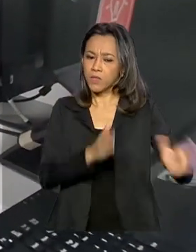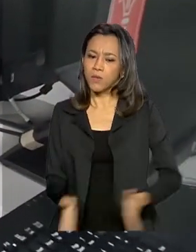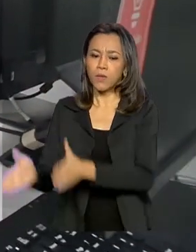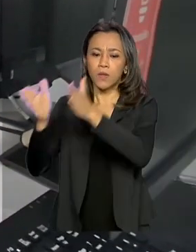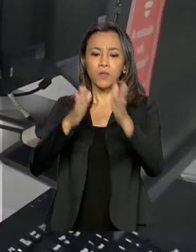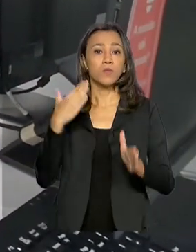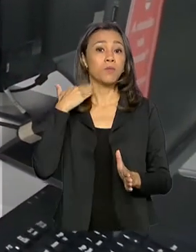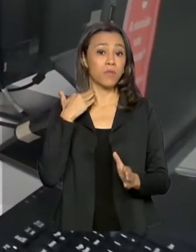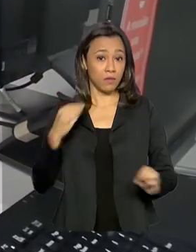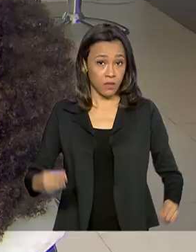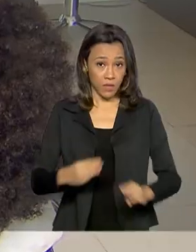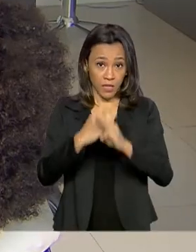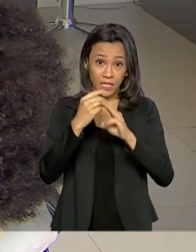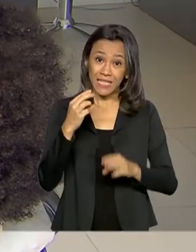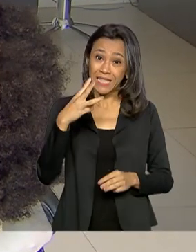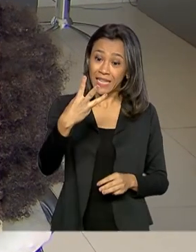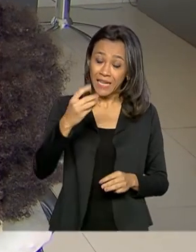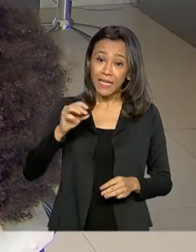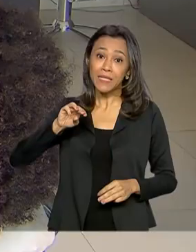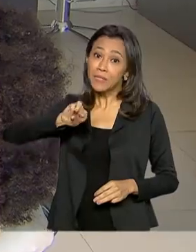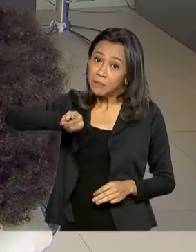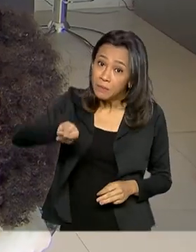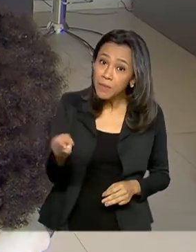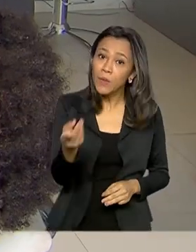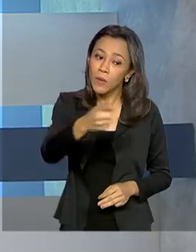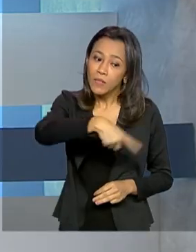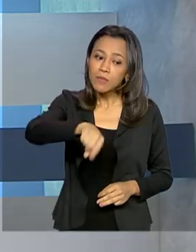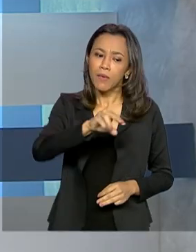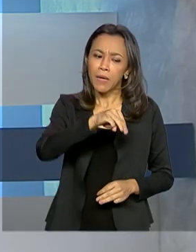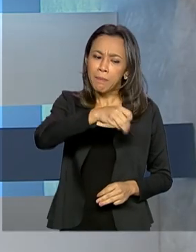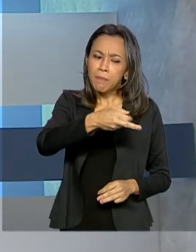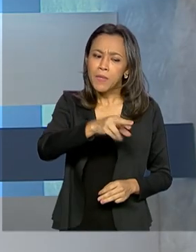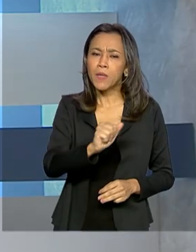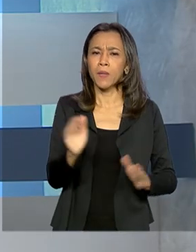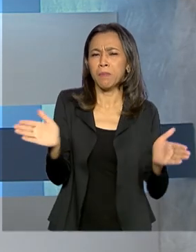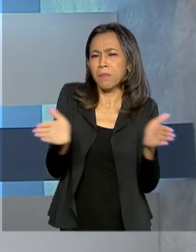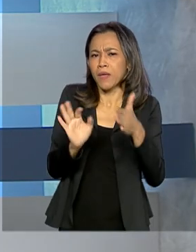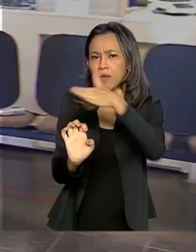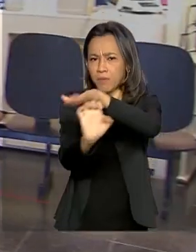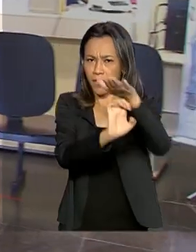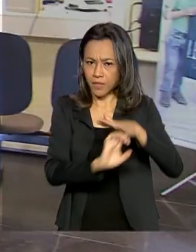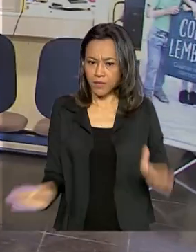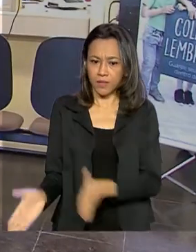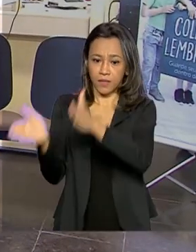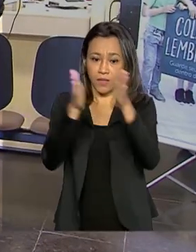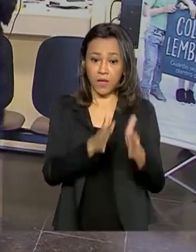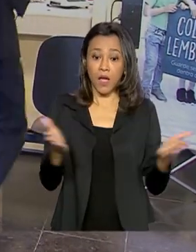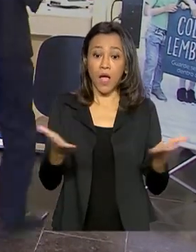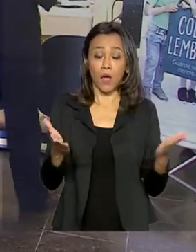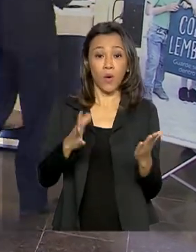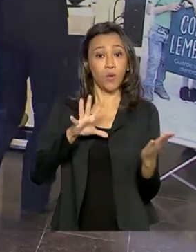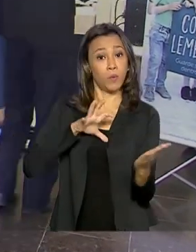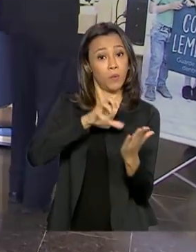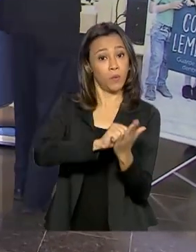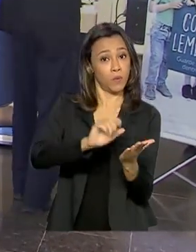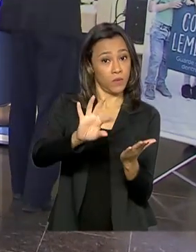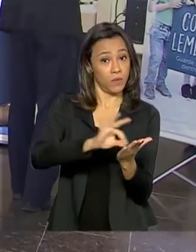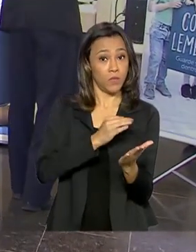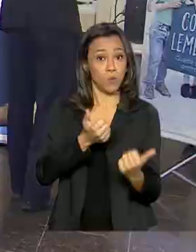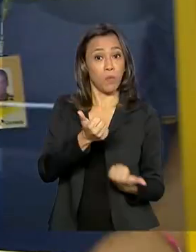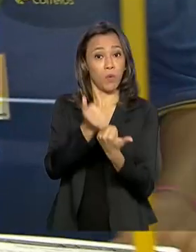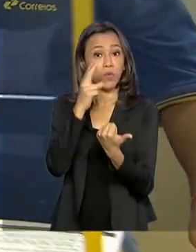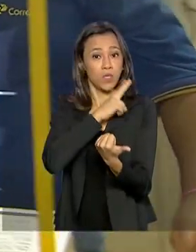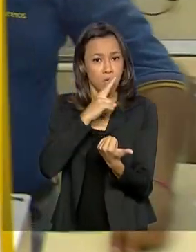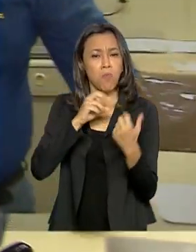emergencial de 3 bilhões para micro e pequenas empresas. A partir de agora, cadastro do auxílio emergencial também